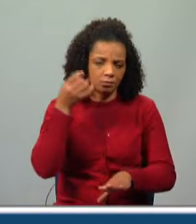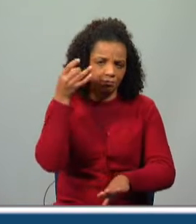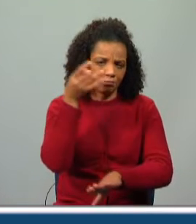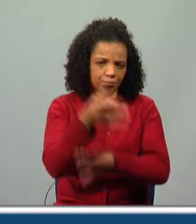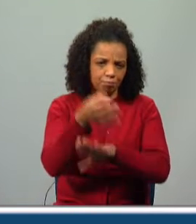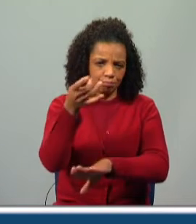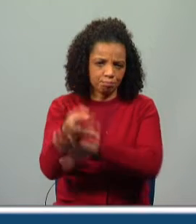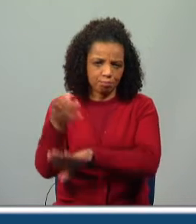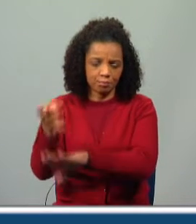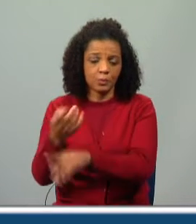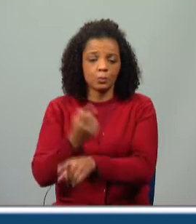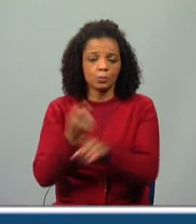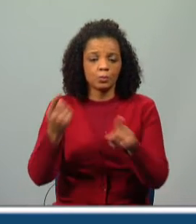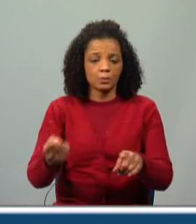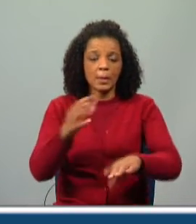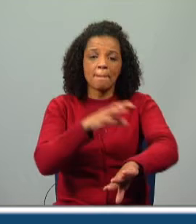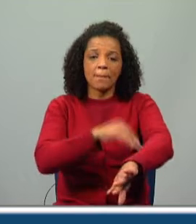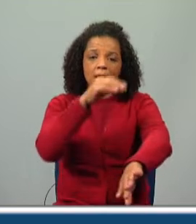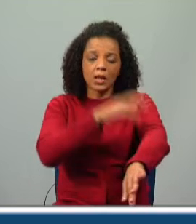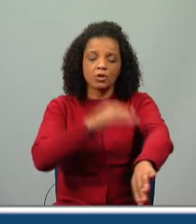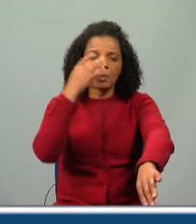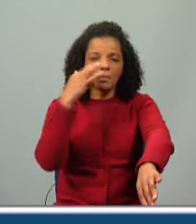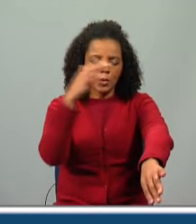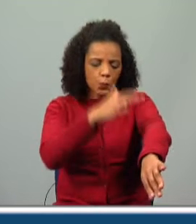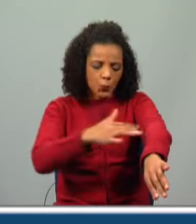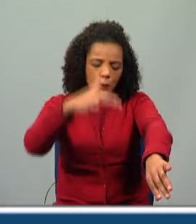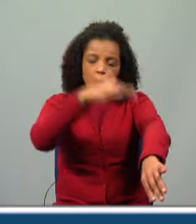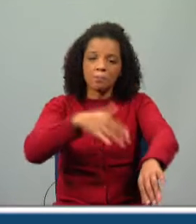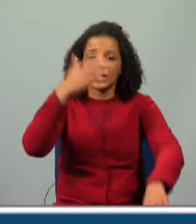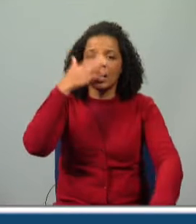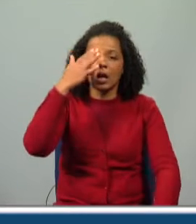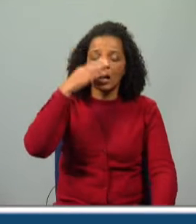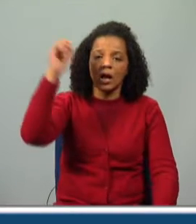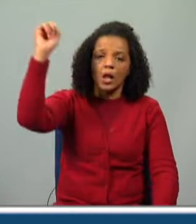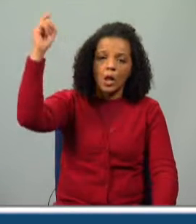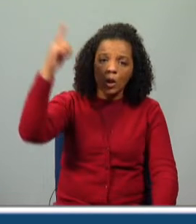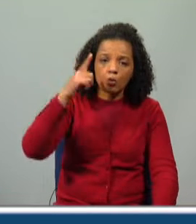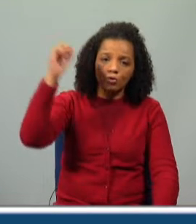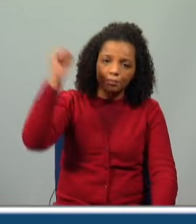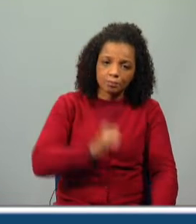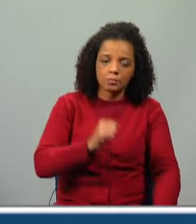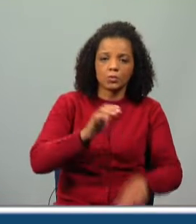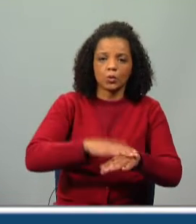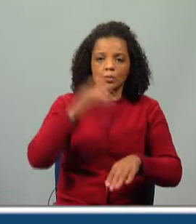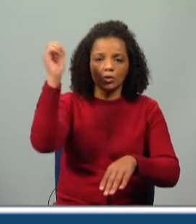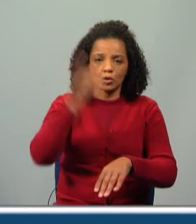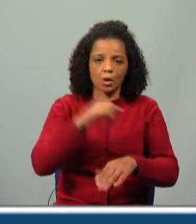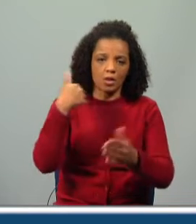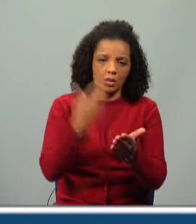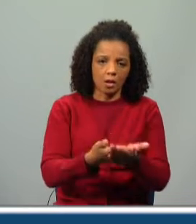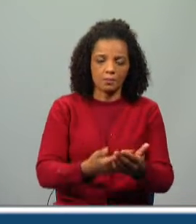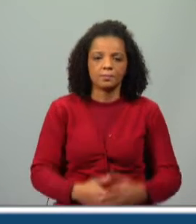bonita do que as outras, porque as suas penas brilhavam como se tivesse luz própria que tinha obtido o sol. Portanto, ela,